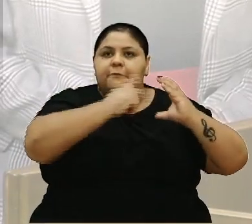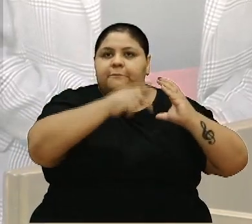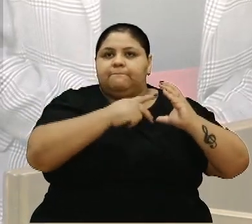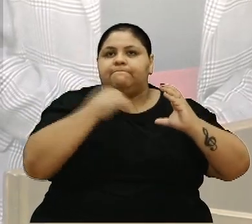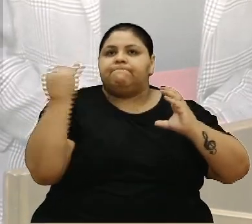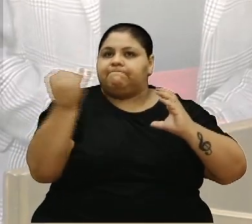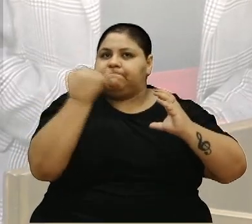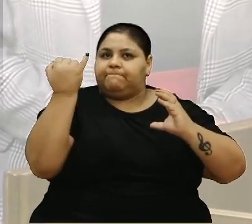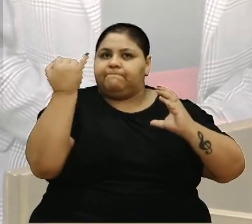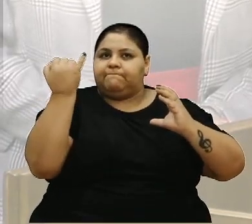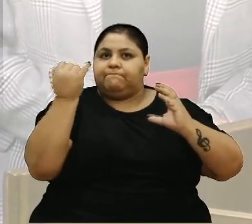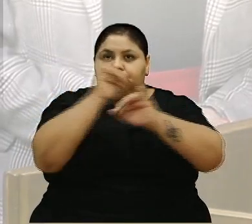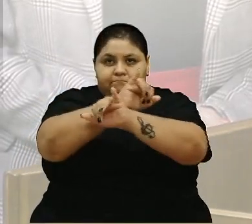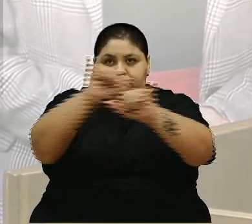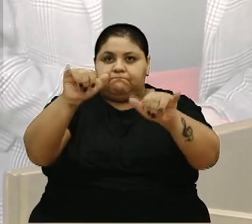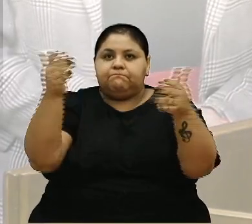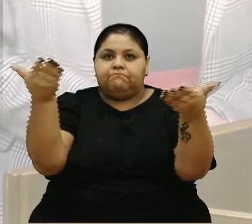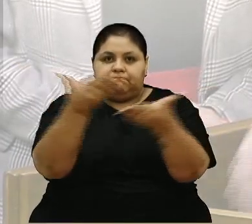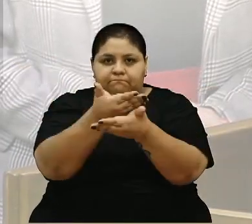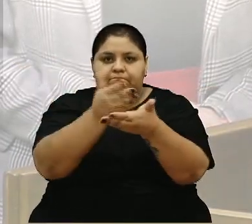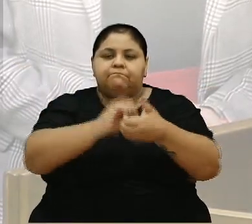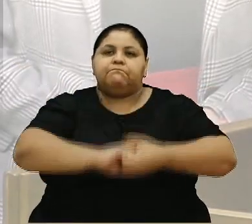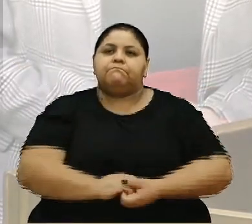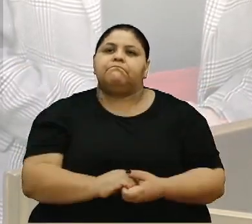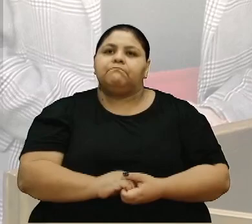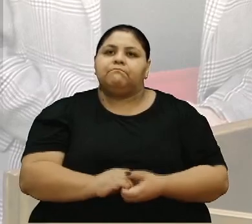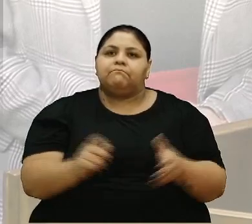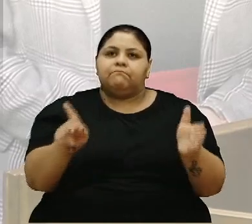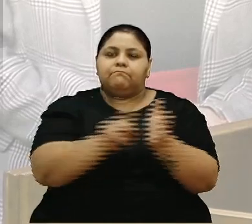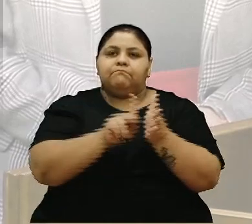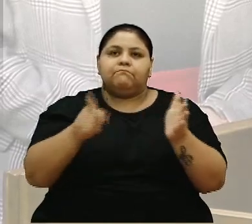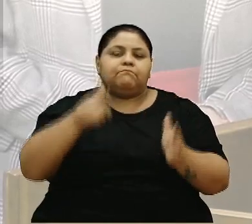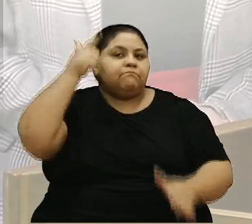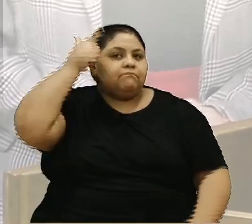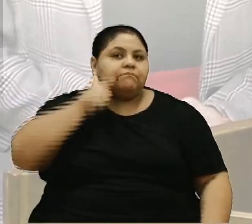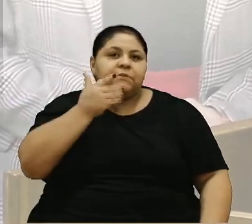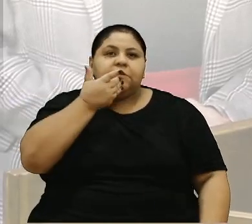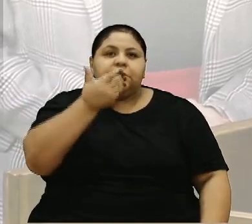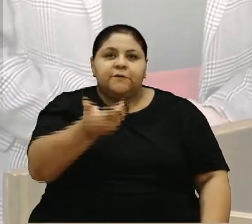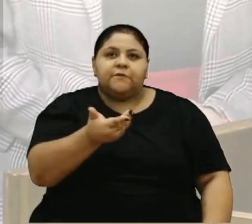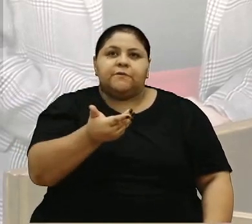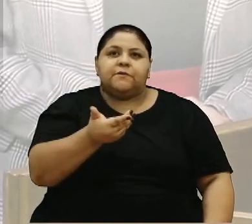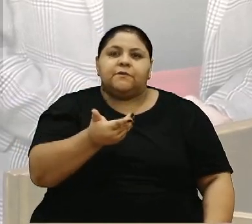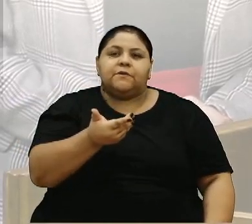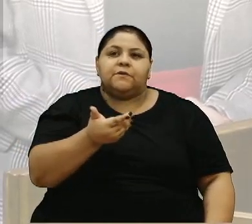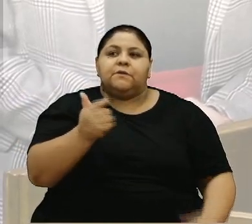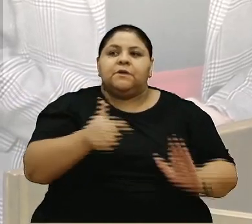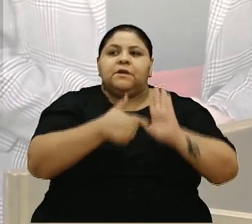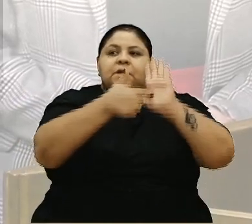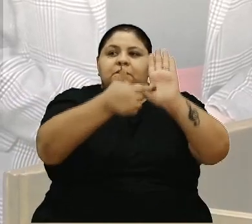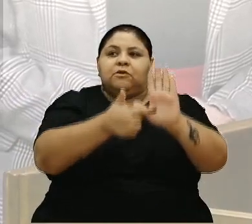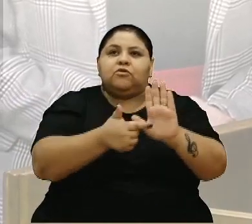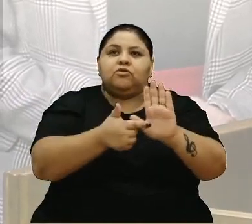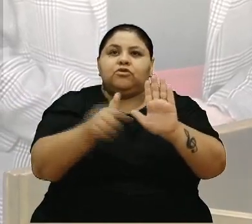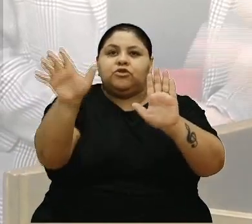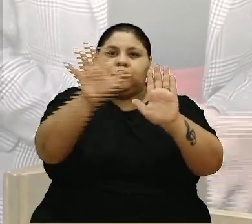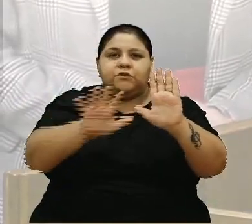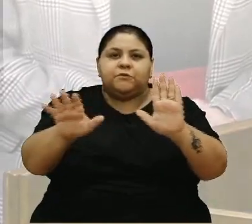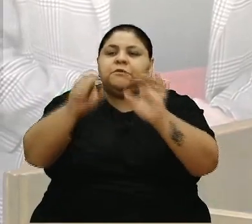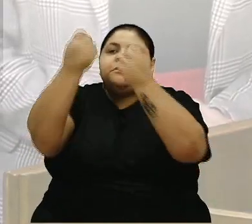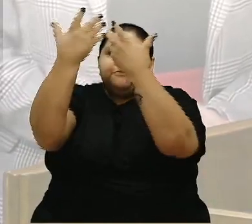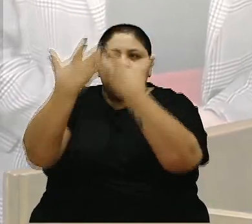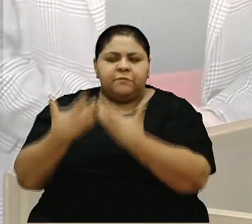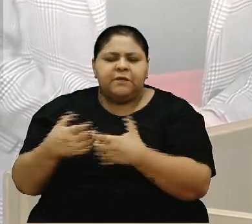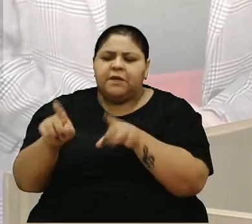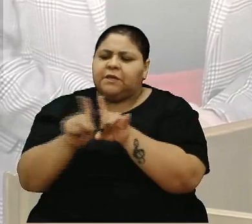importante deixar saliente, porque o próprio Lucas Cananhado também me pediu em relação aos shows, né, como é que funcionava, também expliquei bem